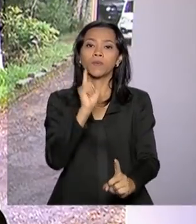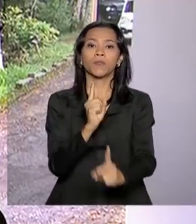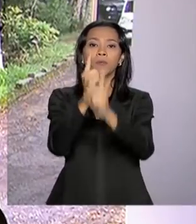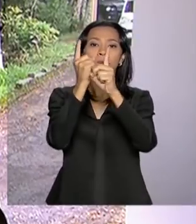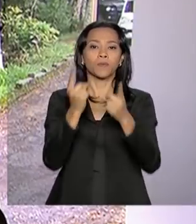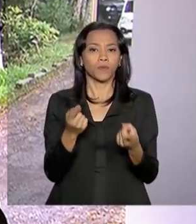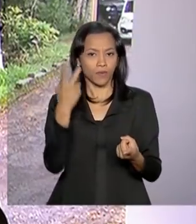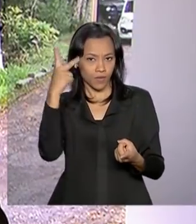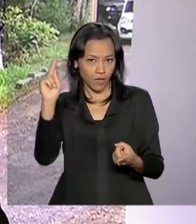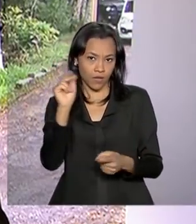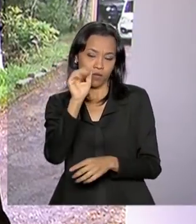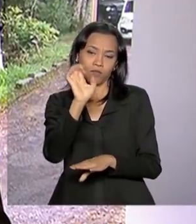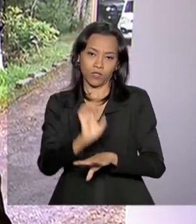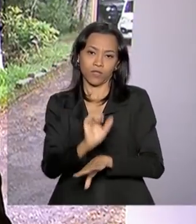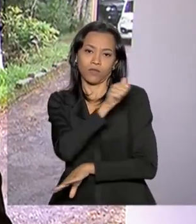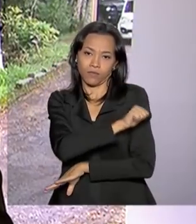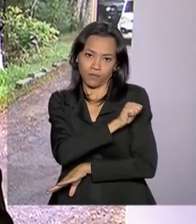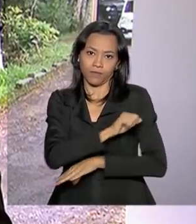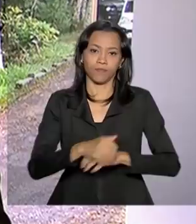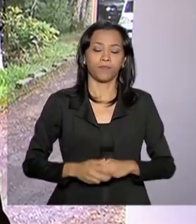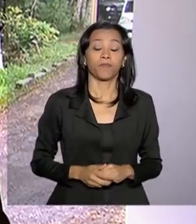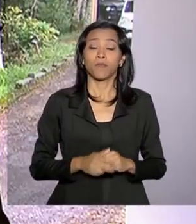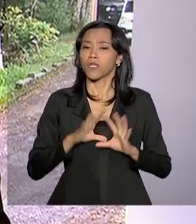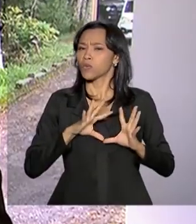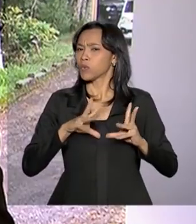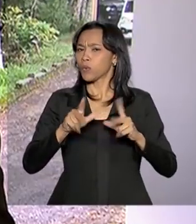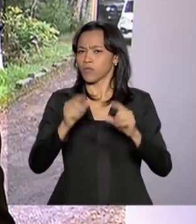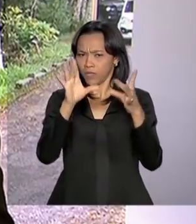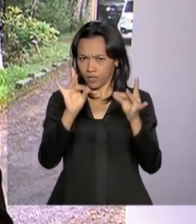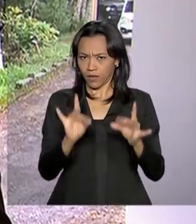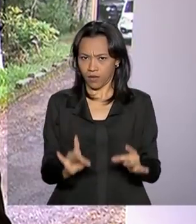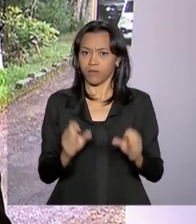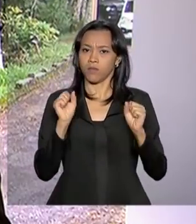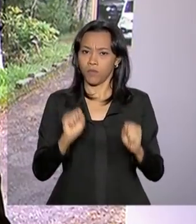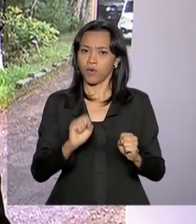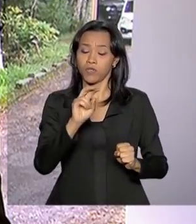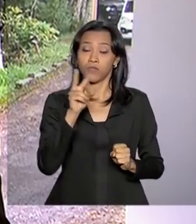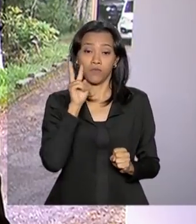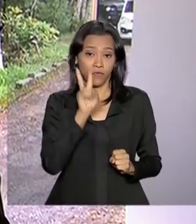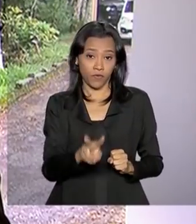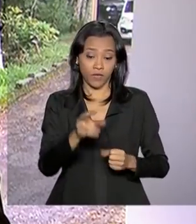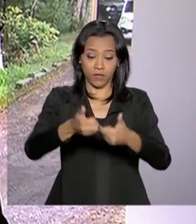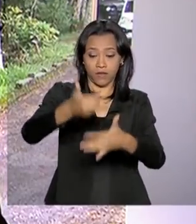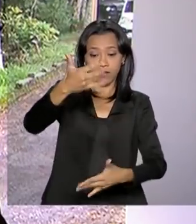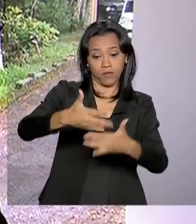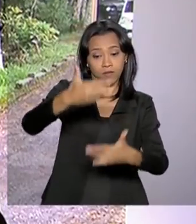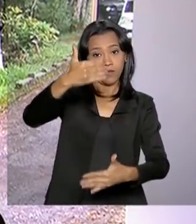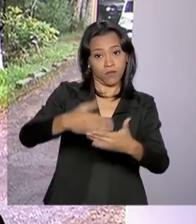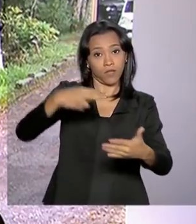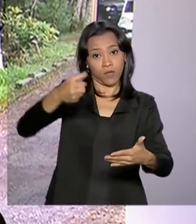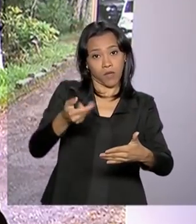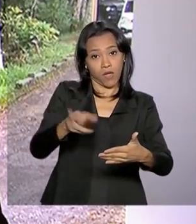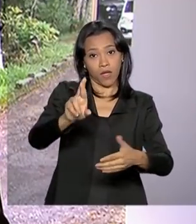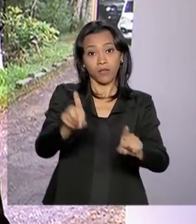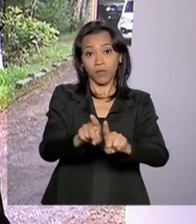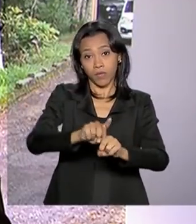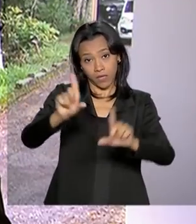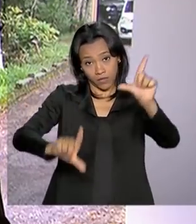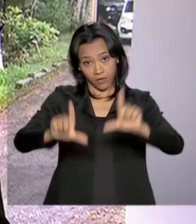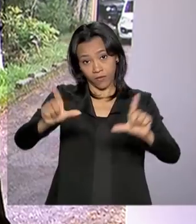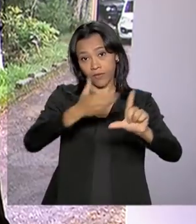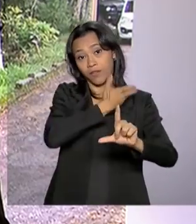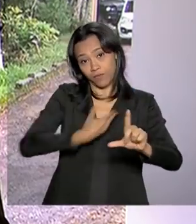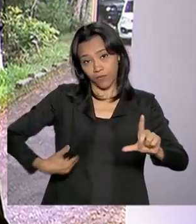Jardim Botânico, que fica na zona sul do Rio. Todos esses detalhes você acompanha nas redes sociais da NBR e também na TV NBR,